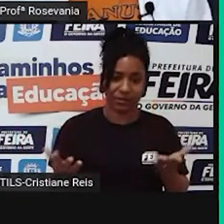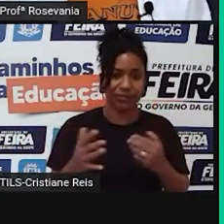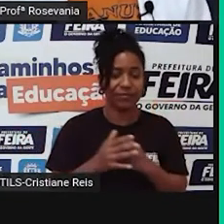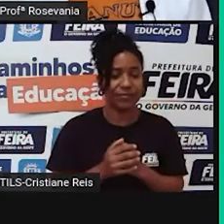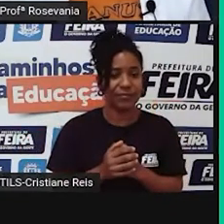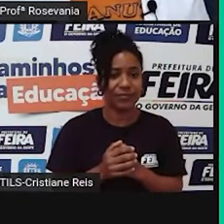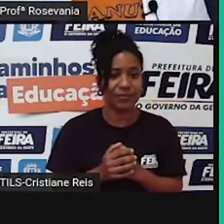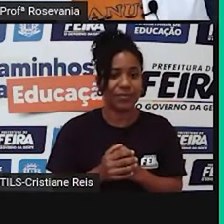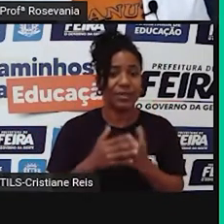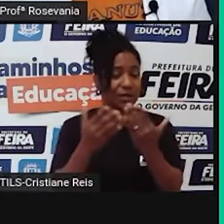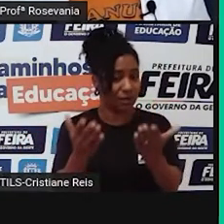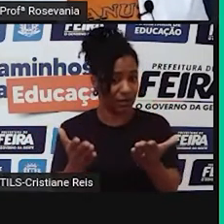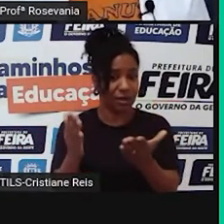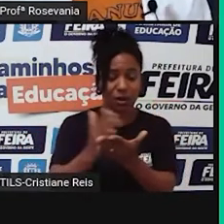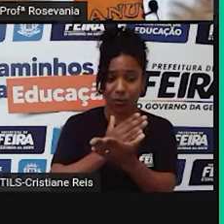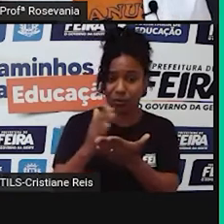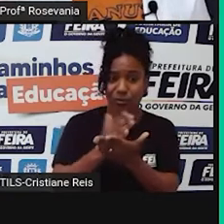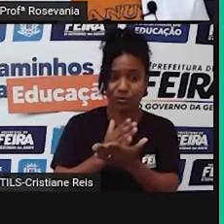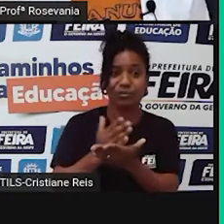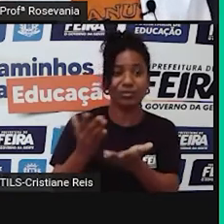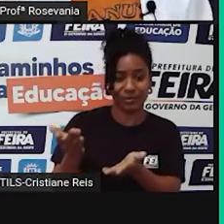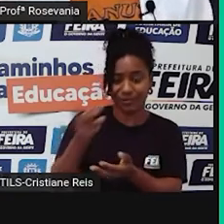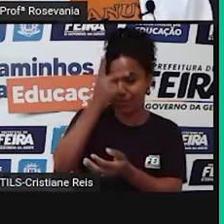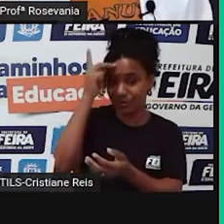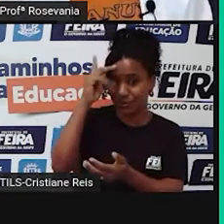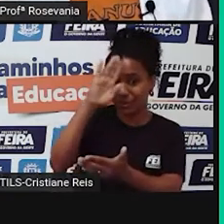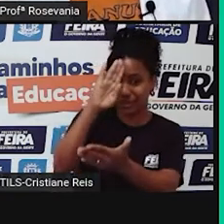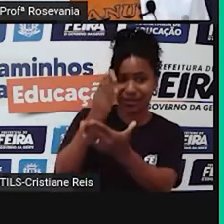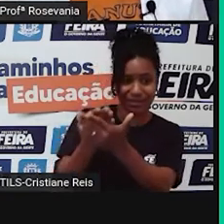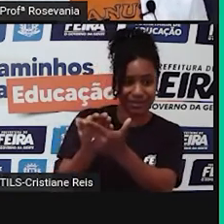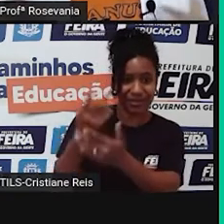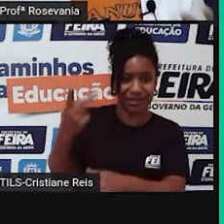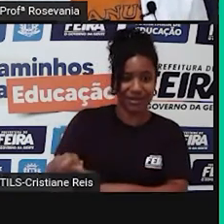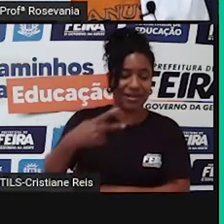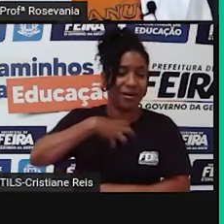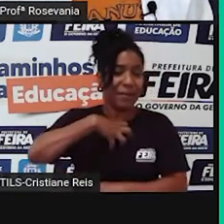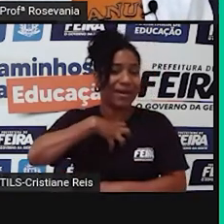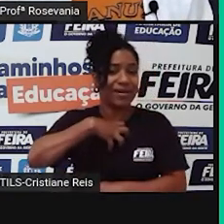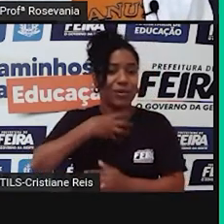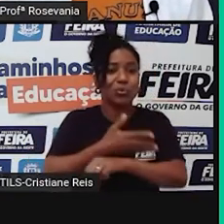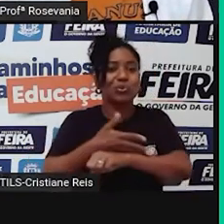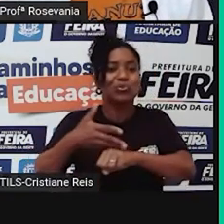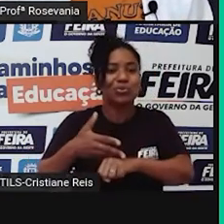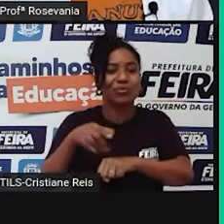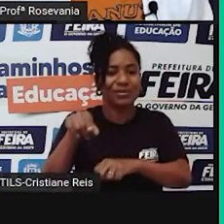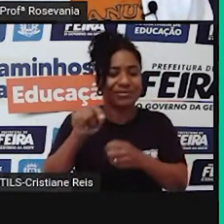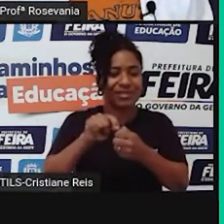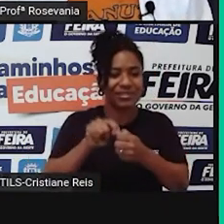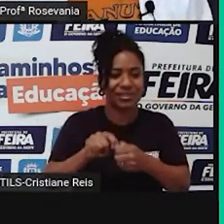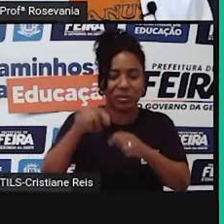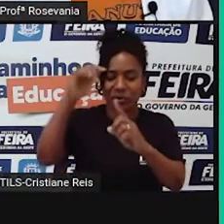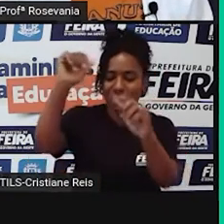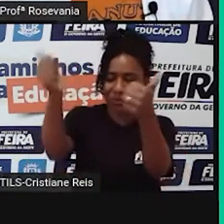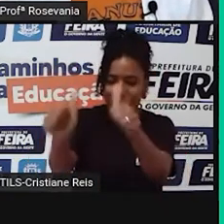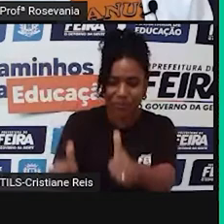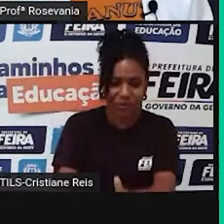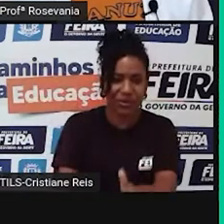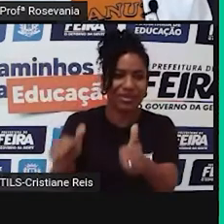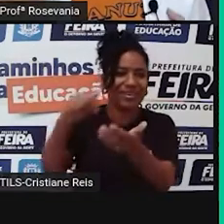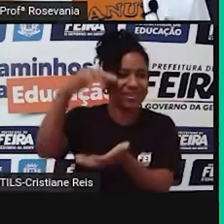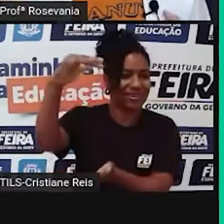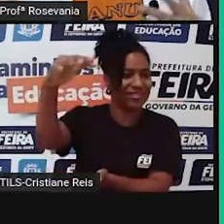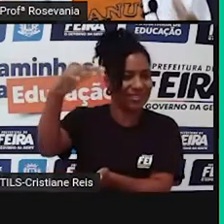né, da própria Iemanjá, que a gente tem um dia específico aqui na Bahia, né, que a gente faz homenagem, né, a ela.